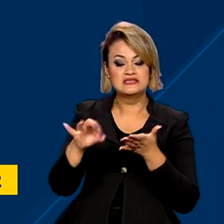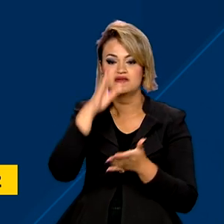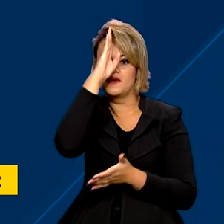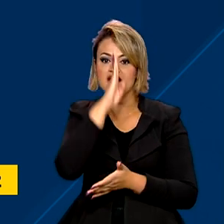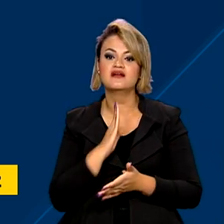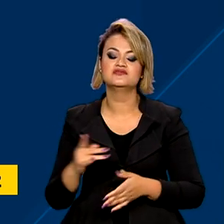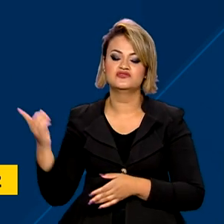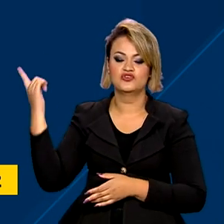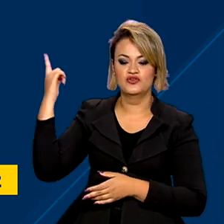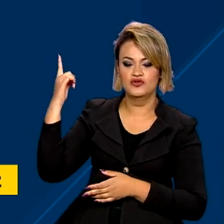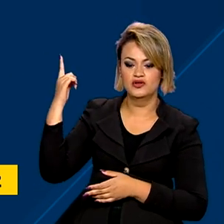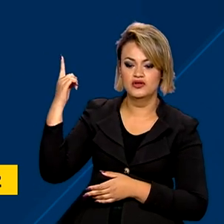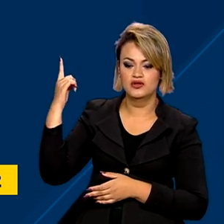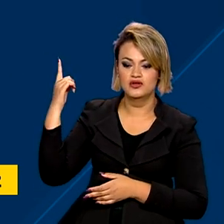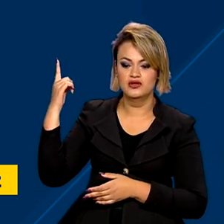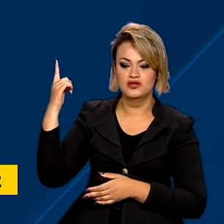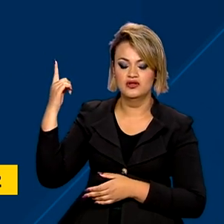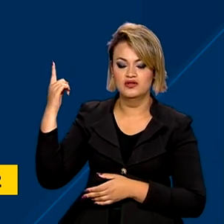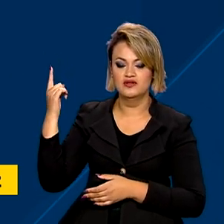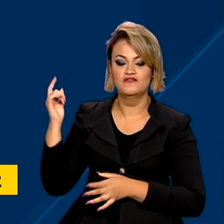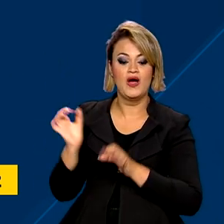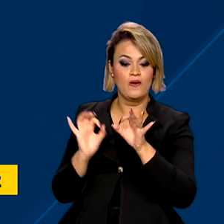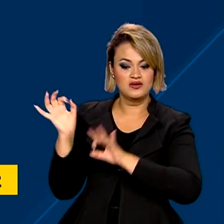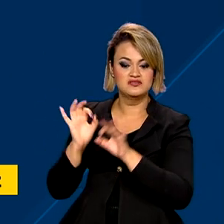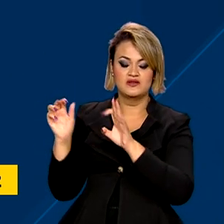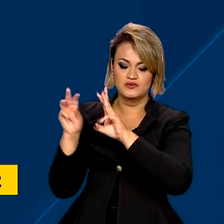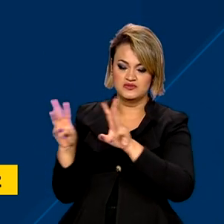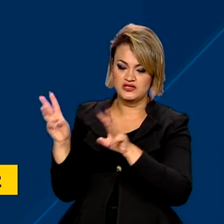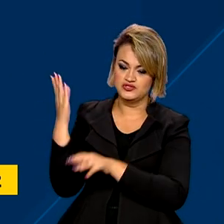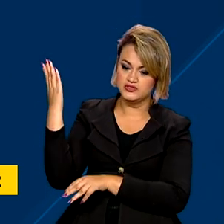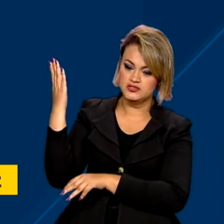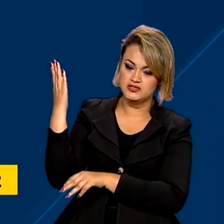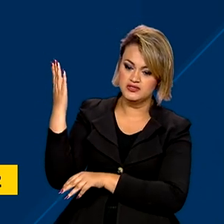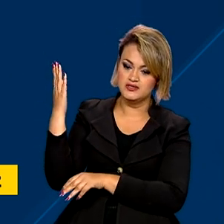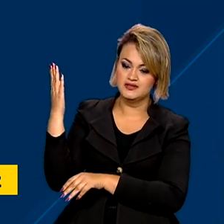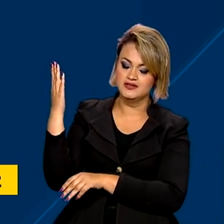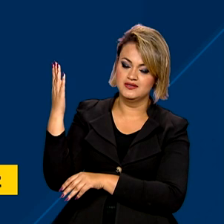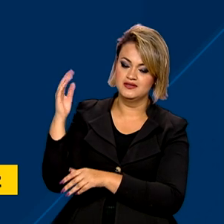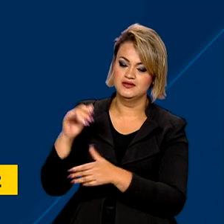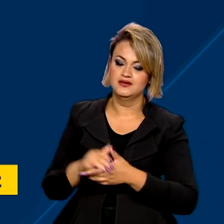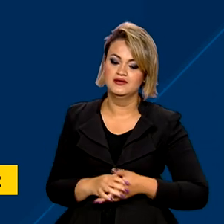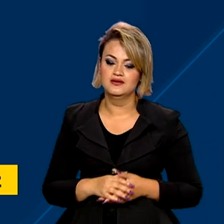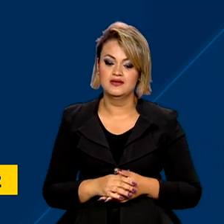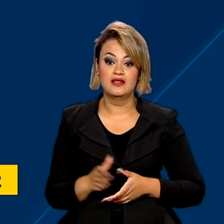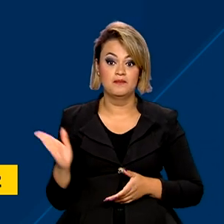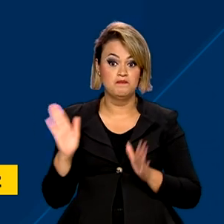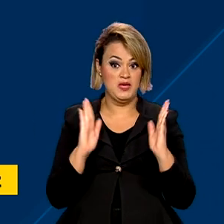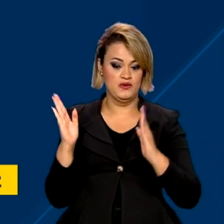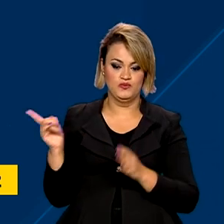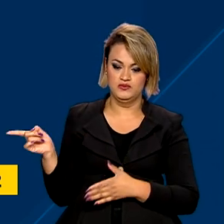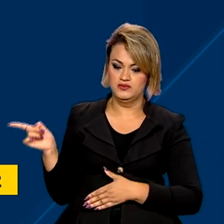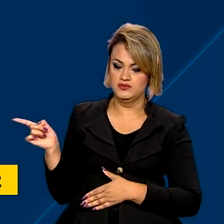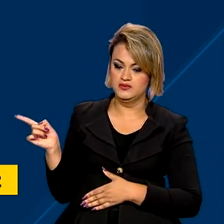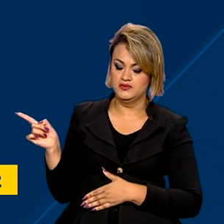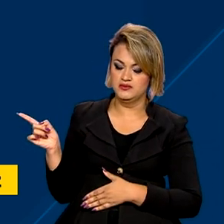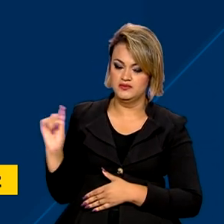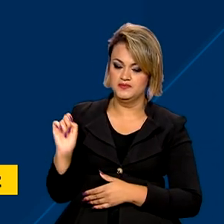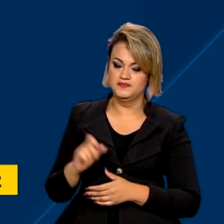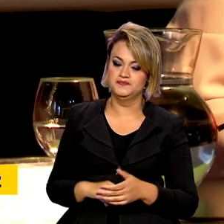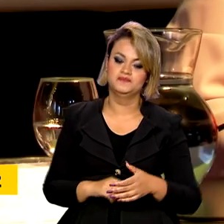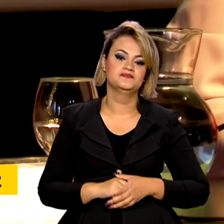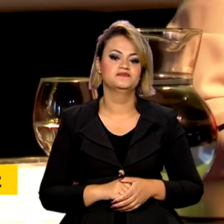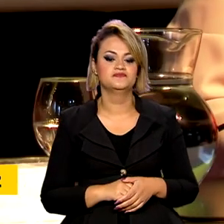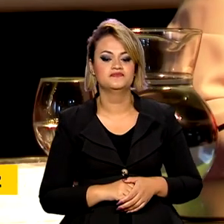de graça e devem ser realizadas no portal Mapas da Cultura de 15 de maio a 14 de